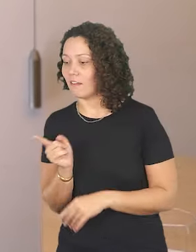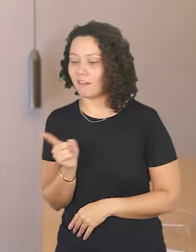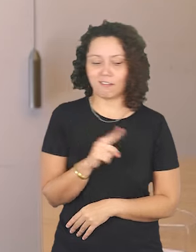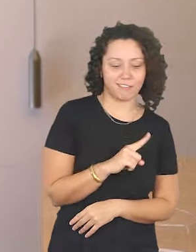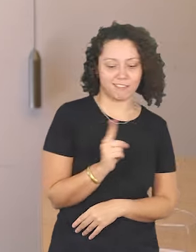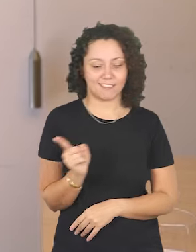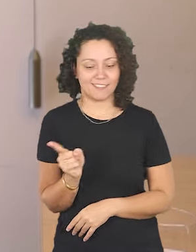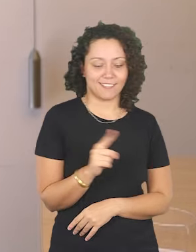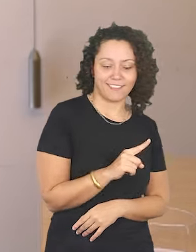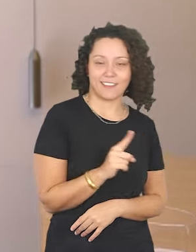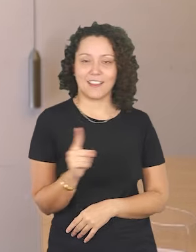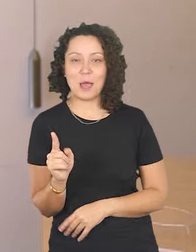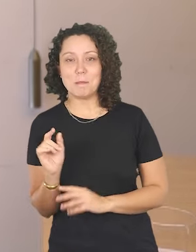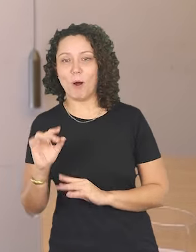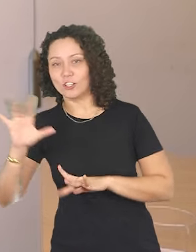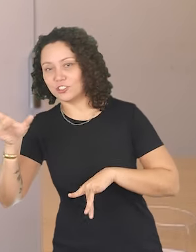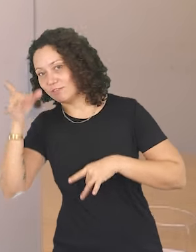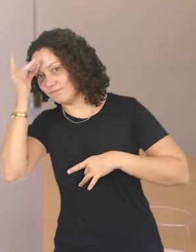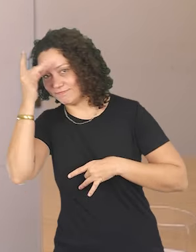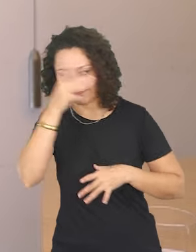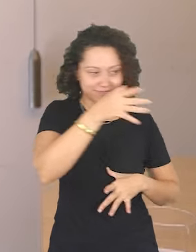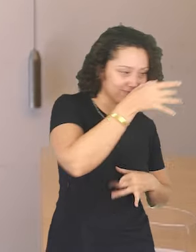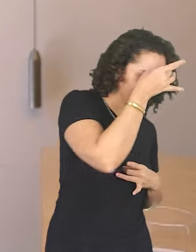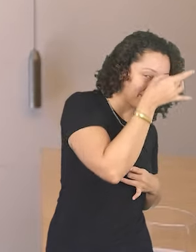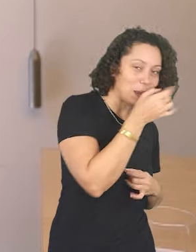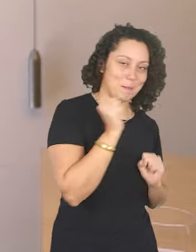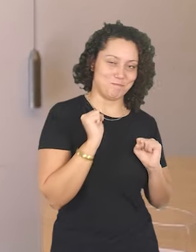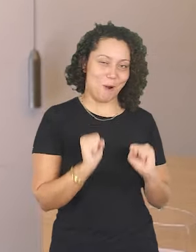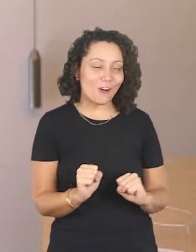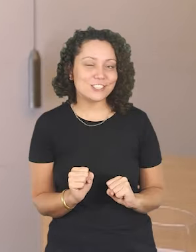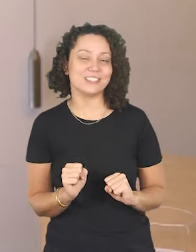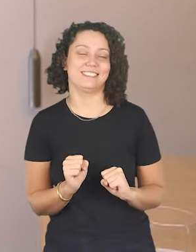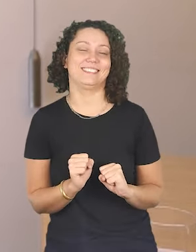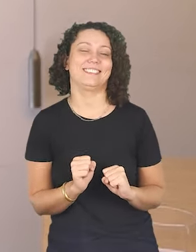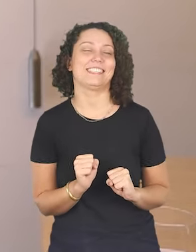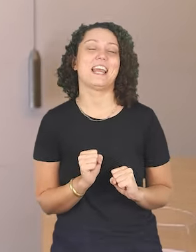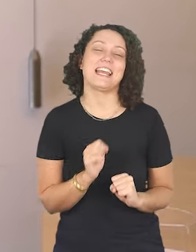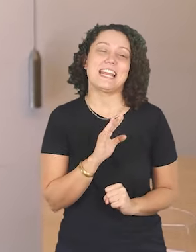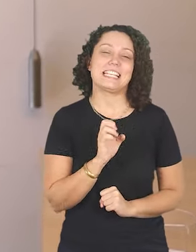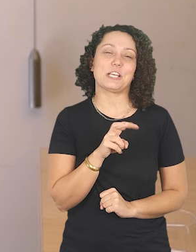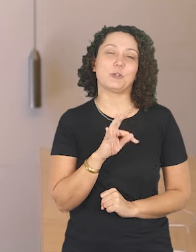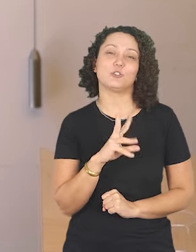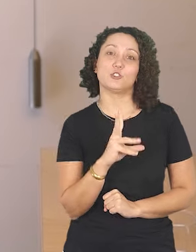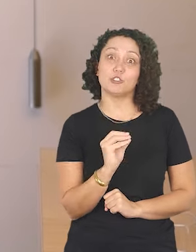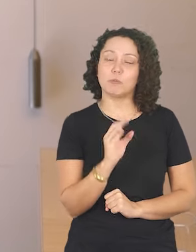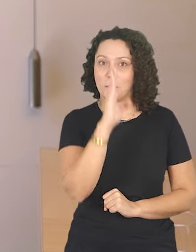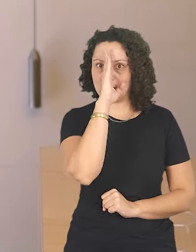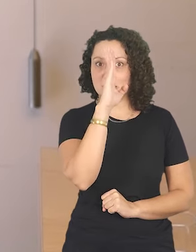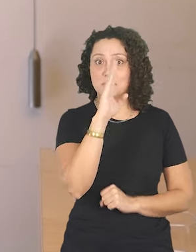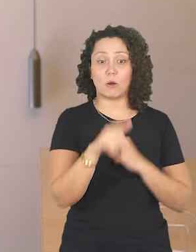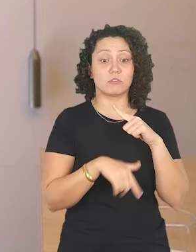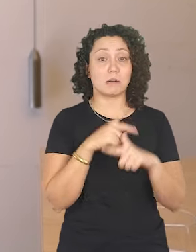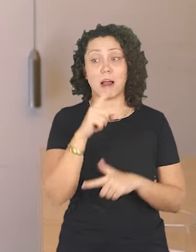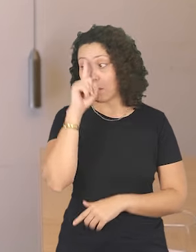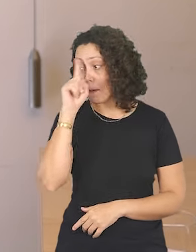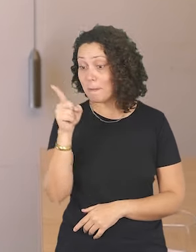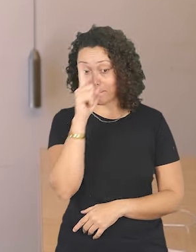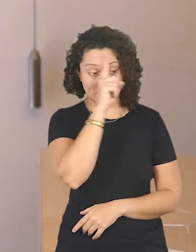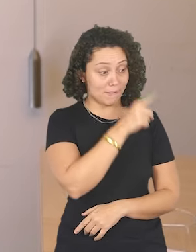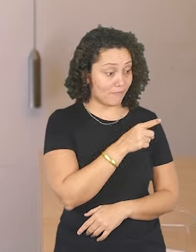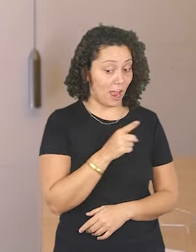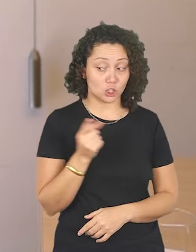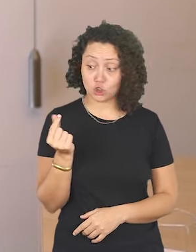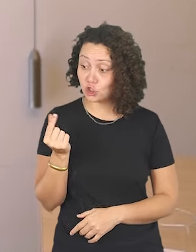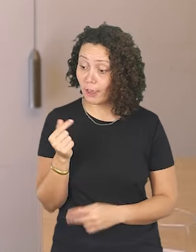caminho aí, porque eu acho que ele pode ser as duas coisas. Eu acho que o trabalho principal do produtor executivo é dar o comando.